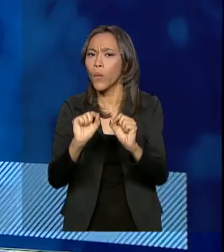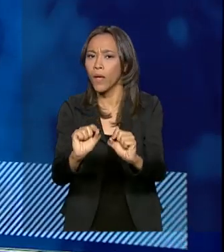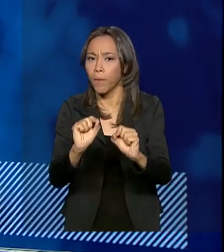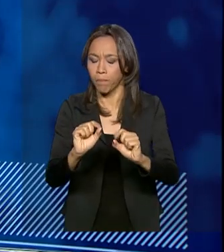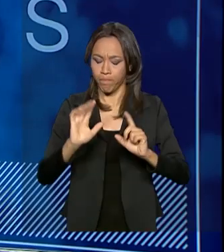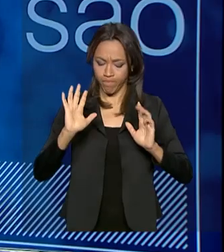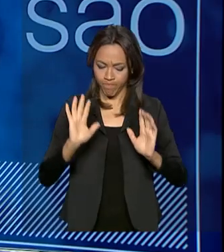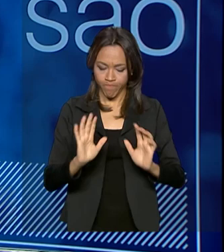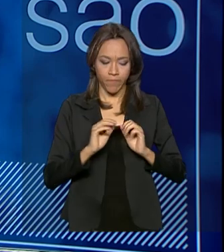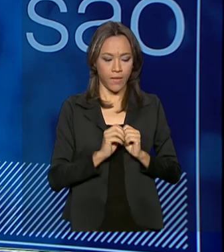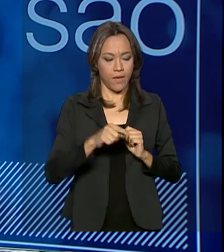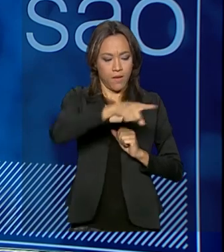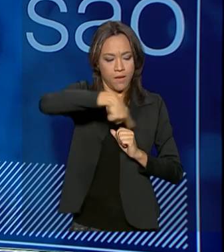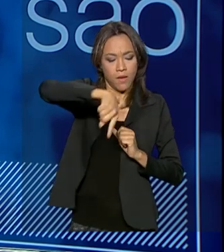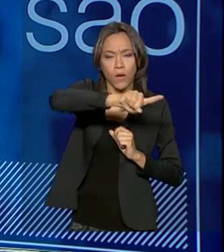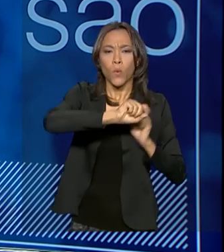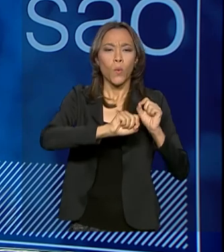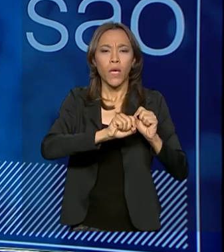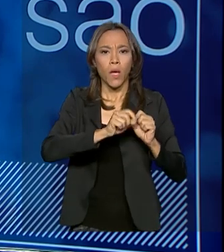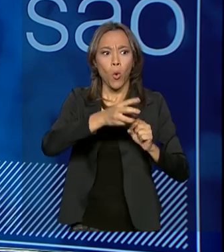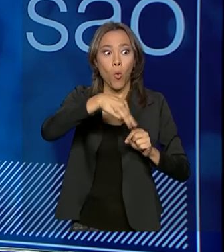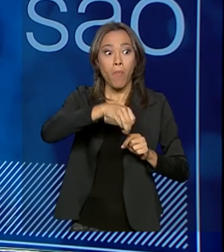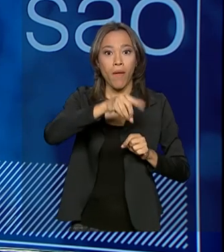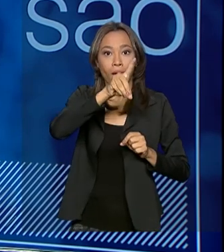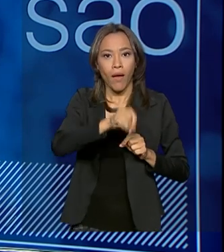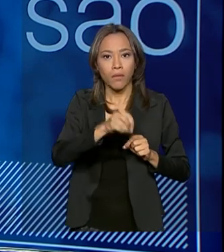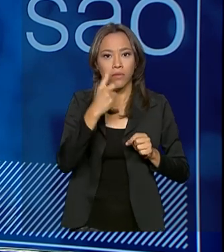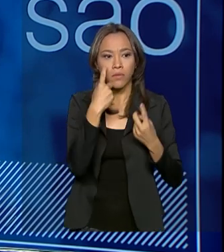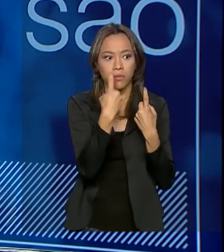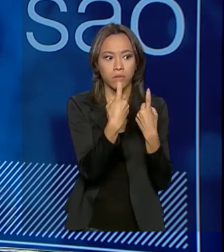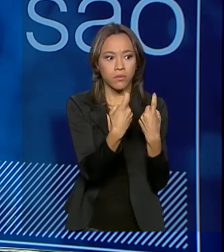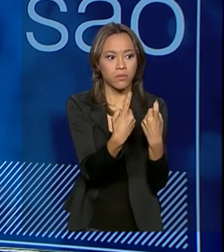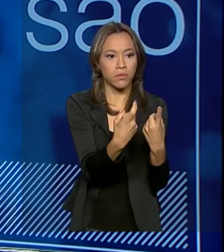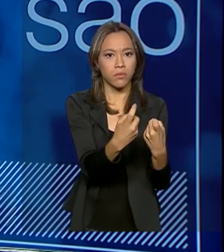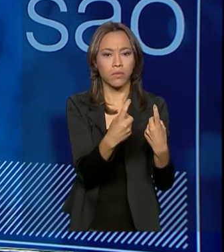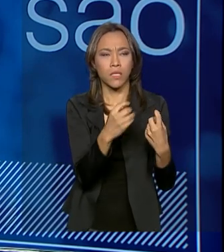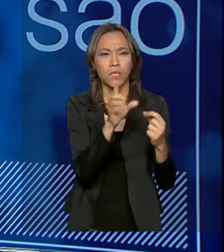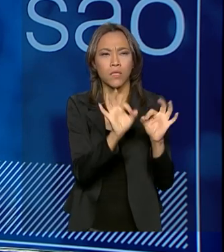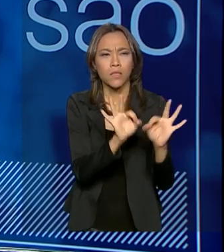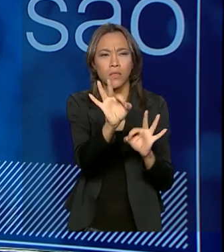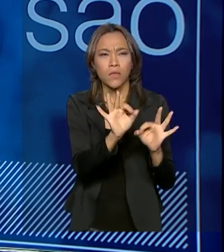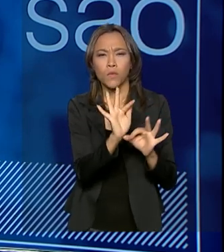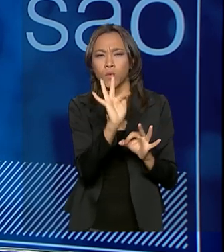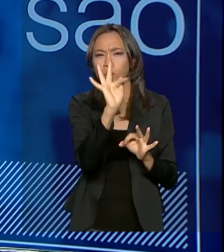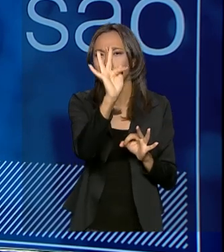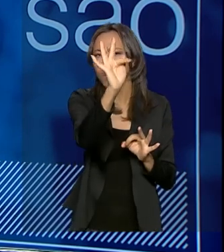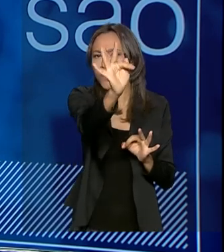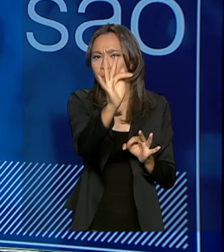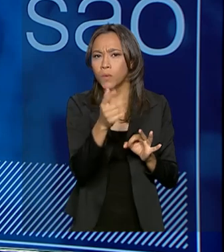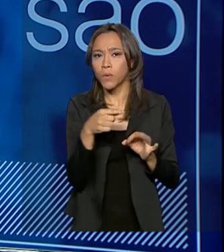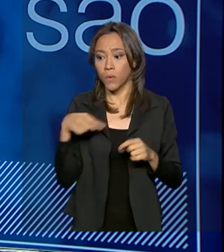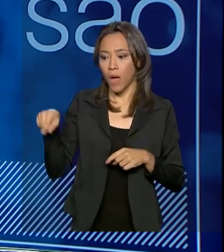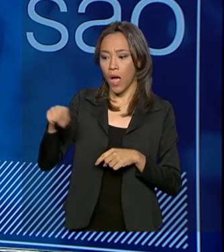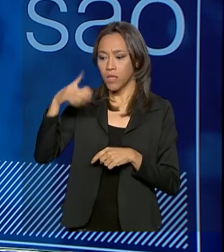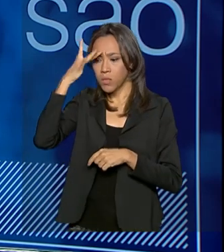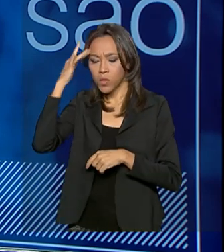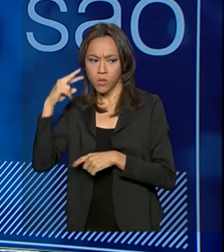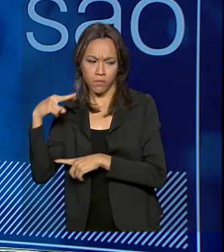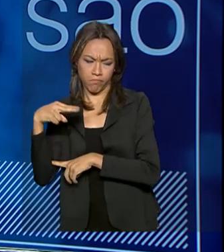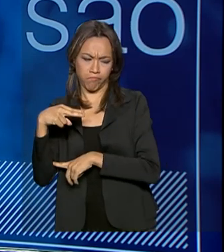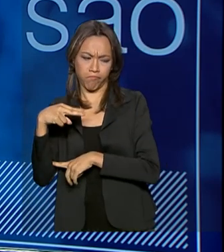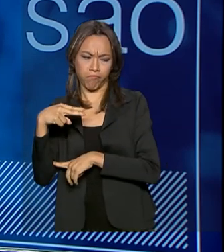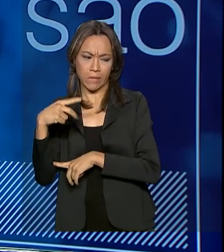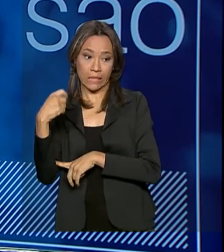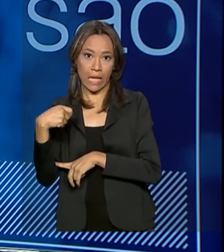dado a expectativa do mercado dos investidores em relação ao futuro próximo, as pessoas podem antecipar